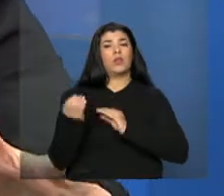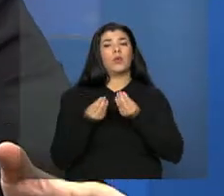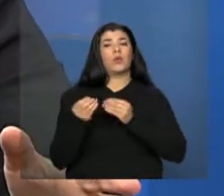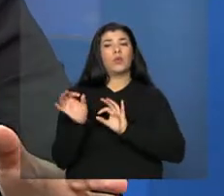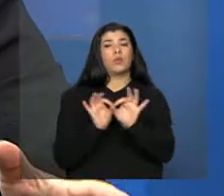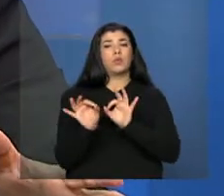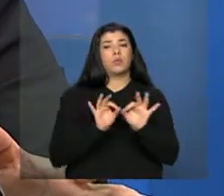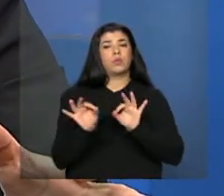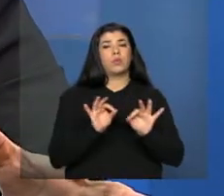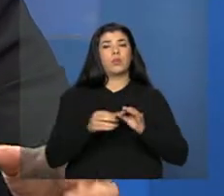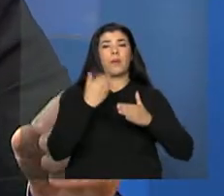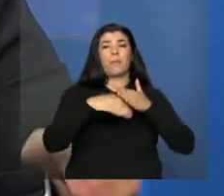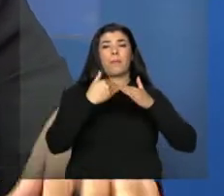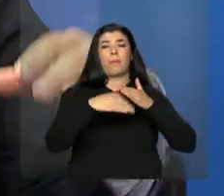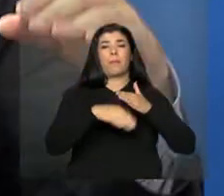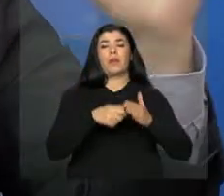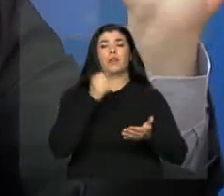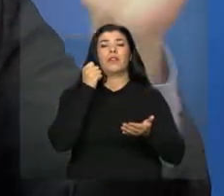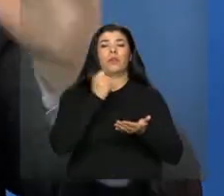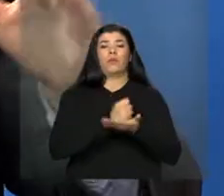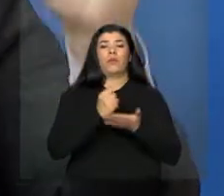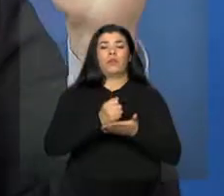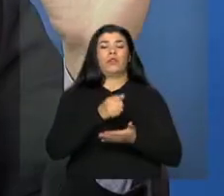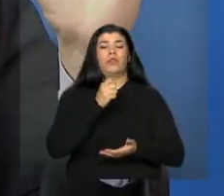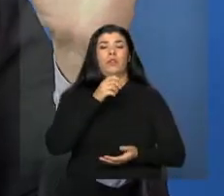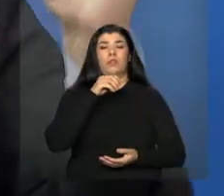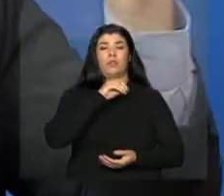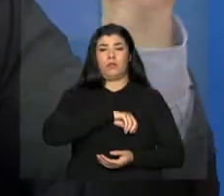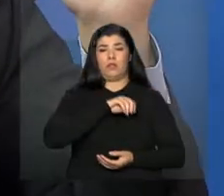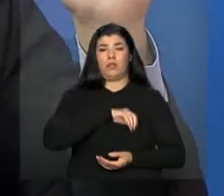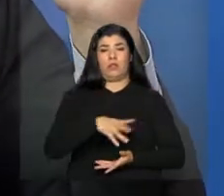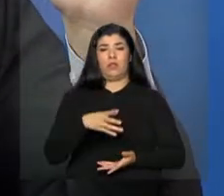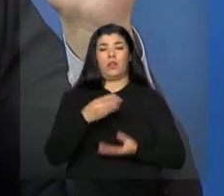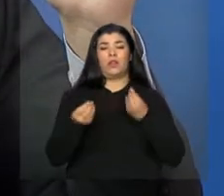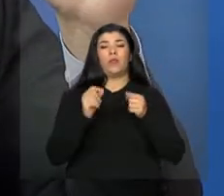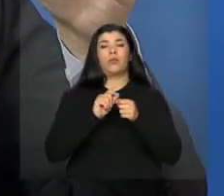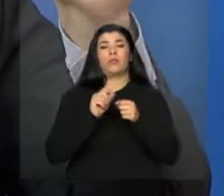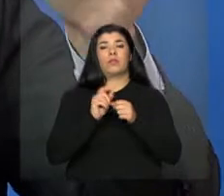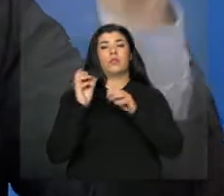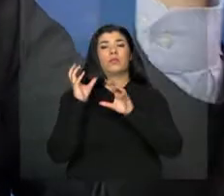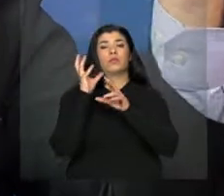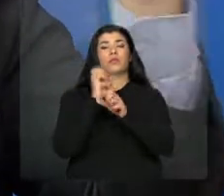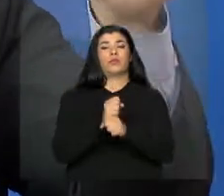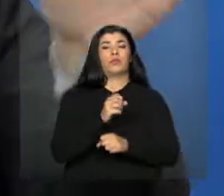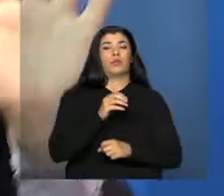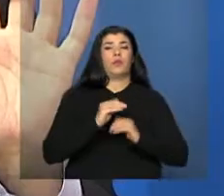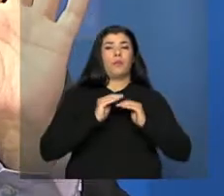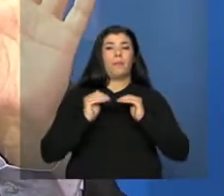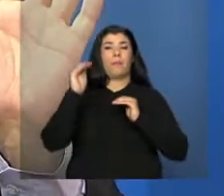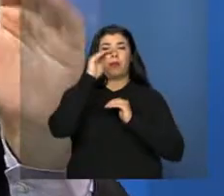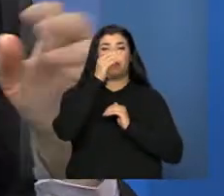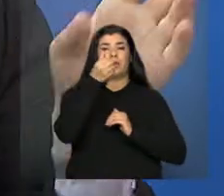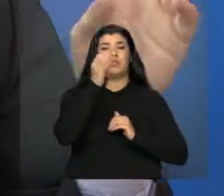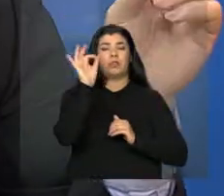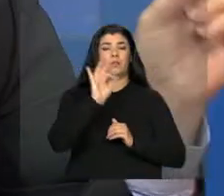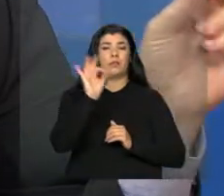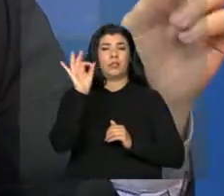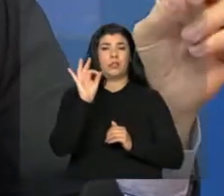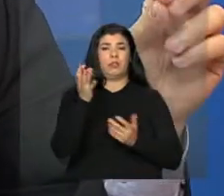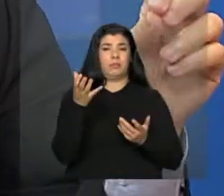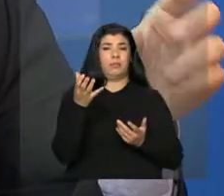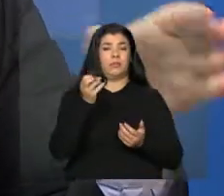gastei com o pessoal concursado. E vou apurar se isso deu um percentual superior ou não a 60%.